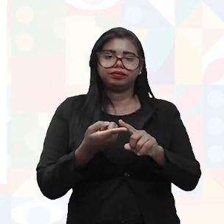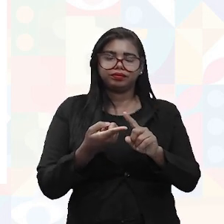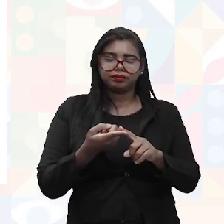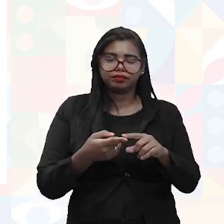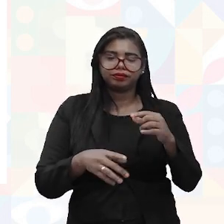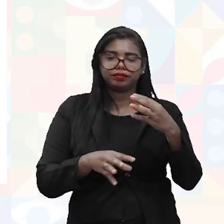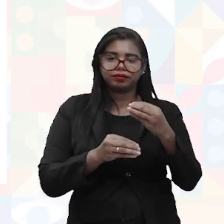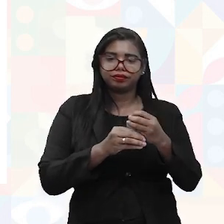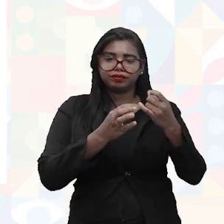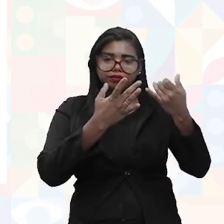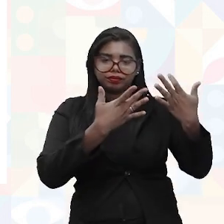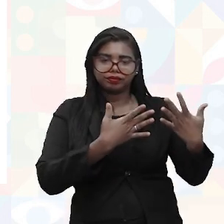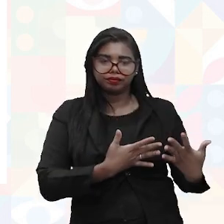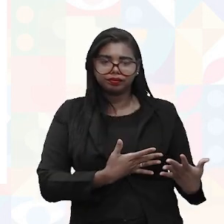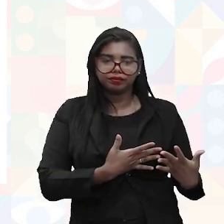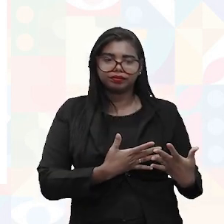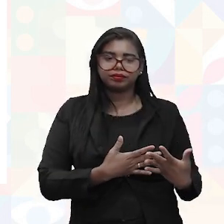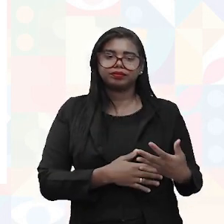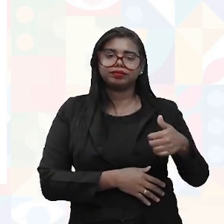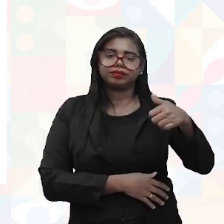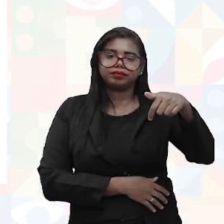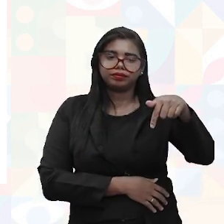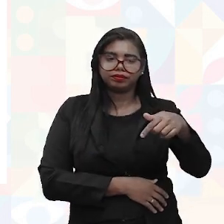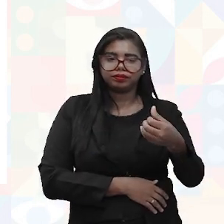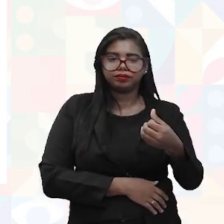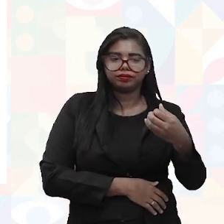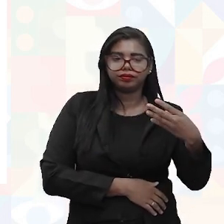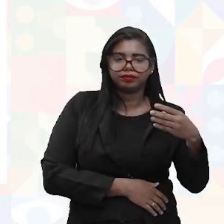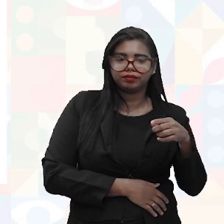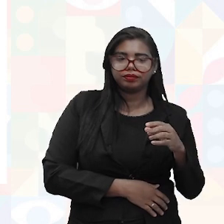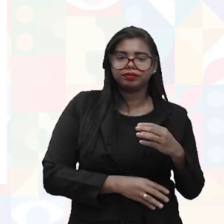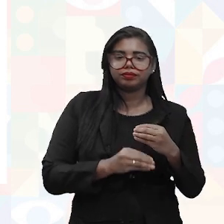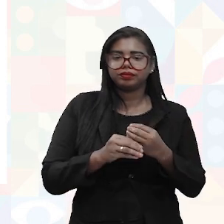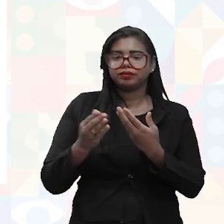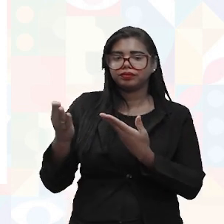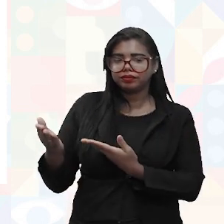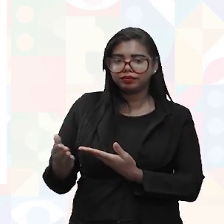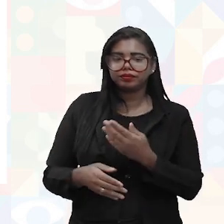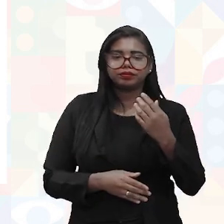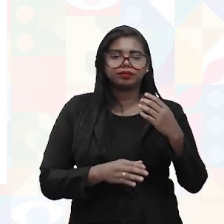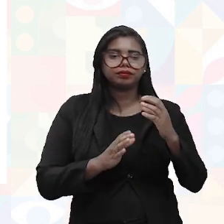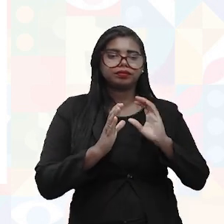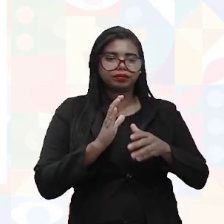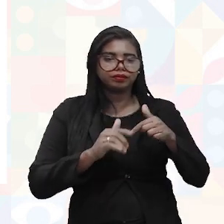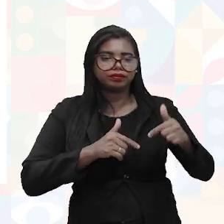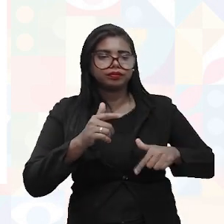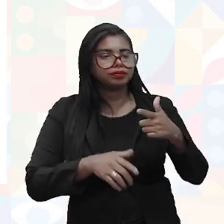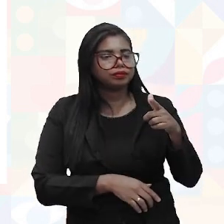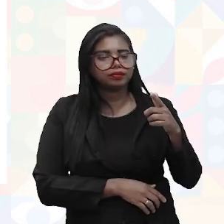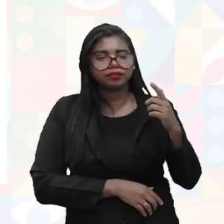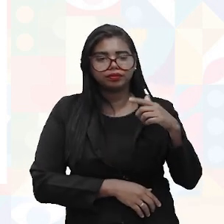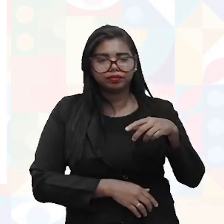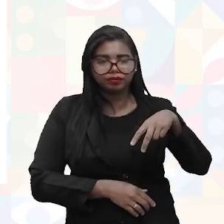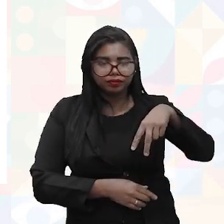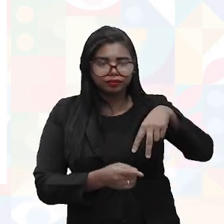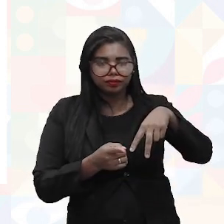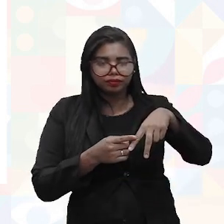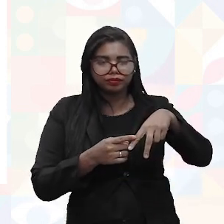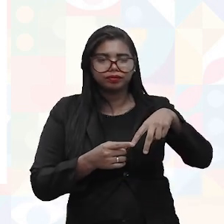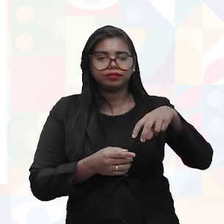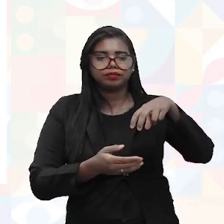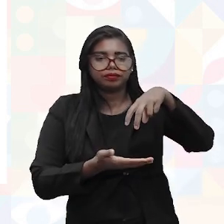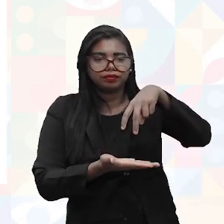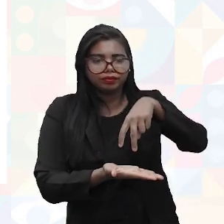né? Que diz lá no item 1764. Então, quando o trabalhador não consegue colocar os pés no chão, precisa colocar um apoio de pé.